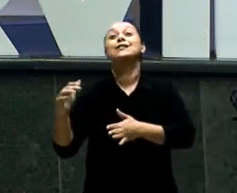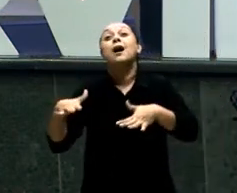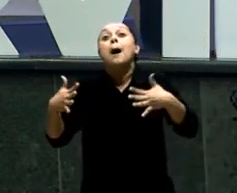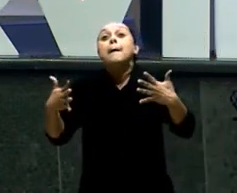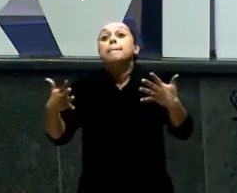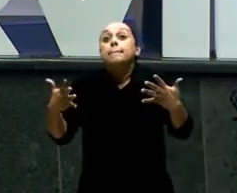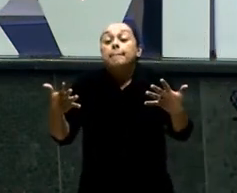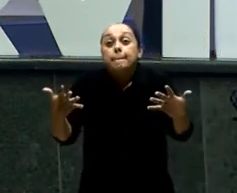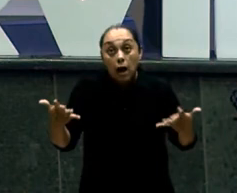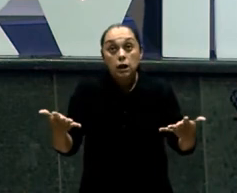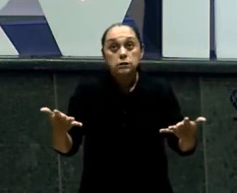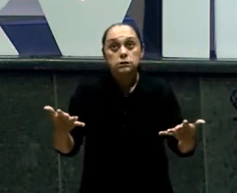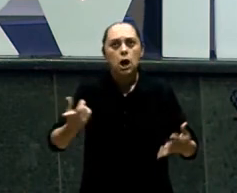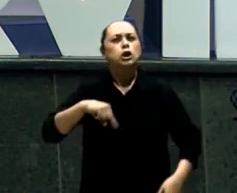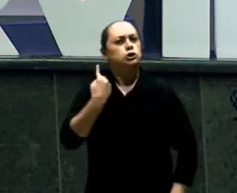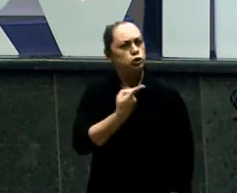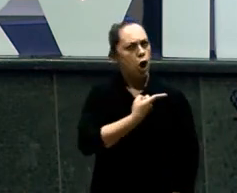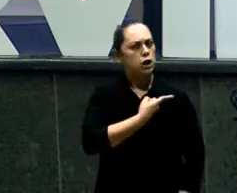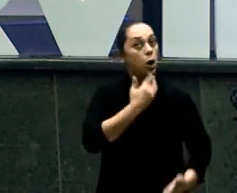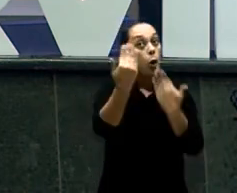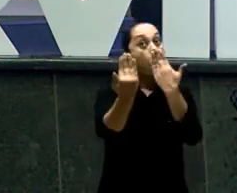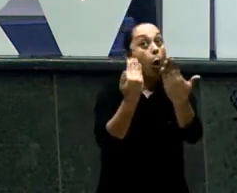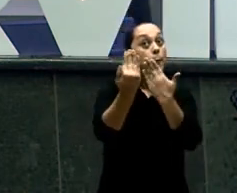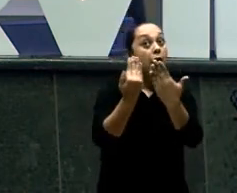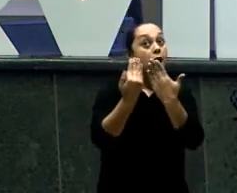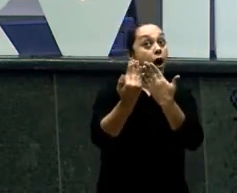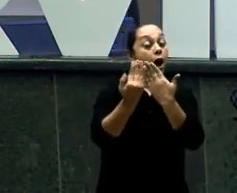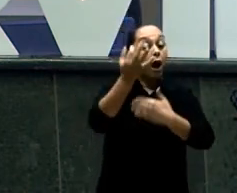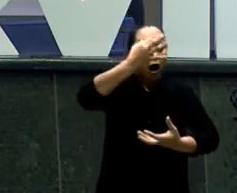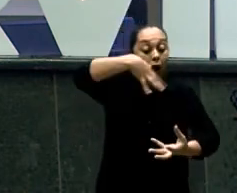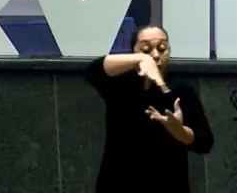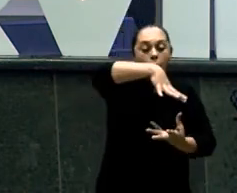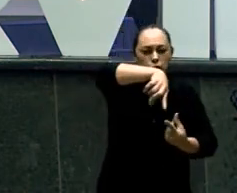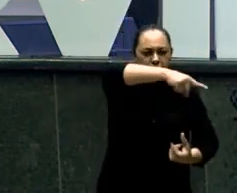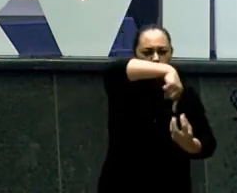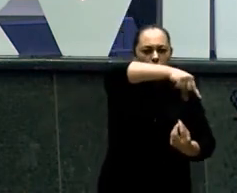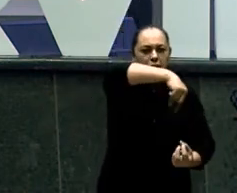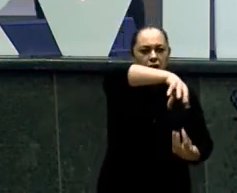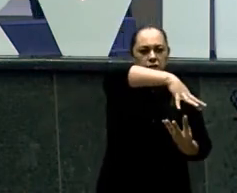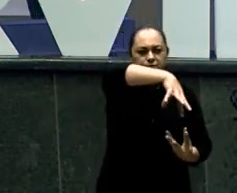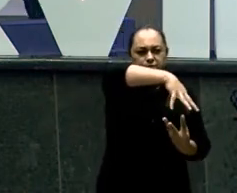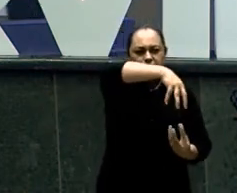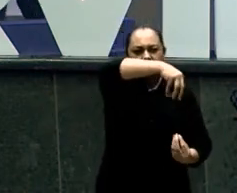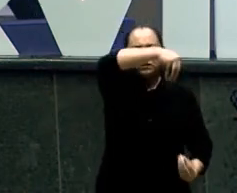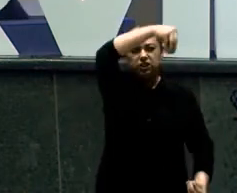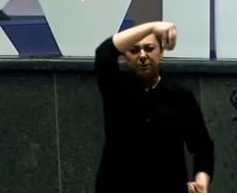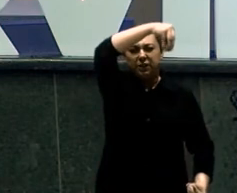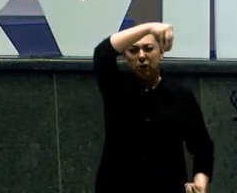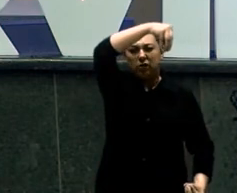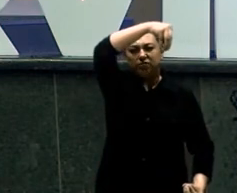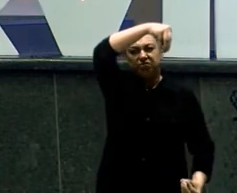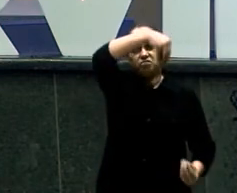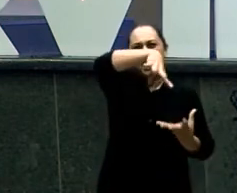situação Para levar Para o lado Espiritual Sabe o que acontece Quando uma igreja Está crescendo Às vezes O pastor